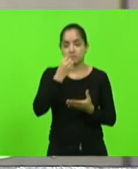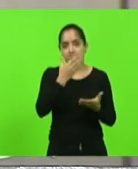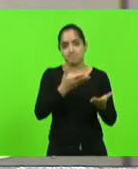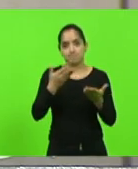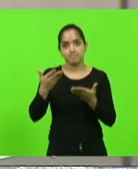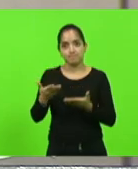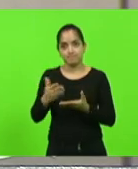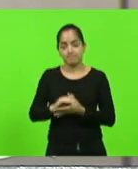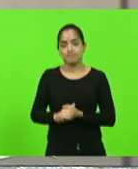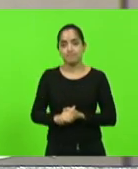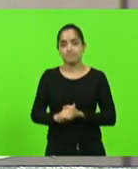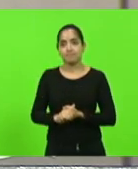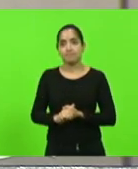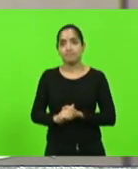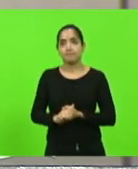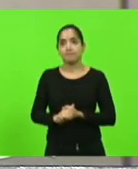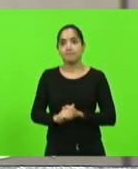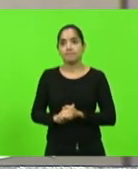-vindos aí.